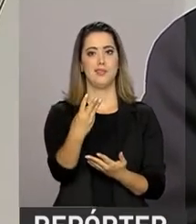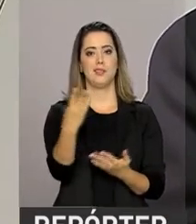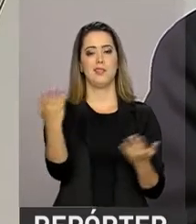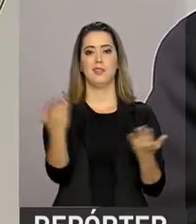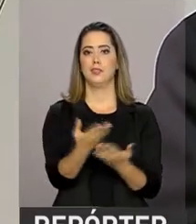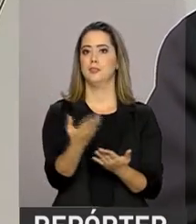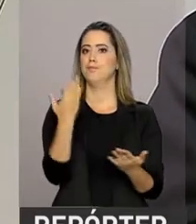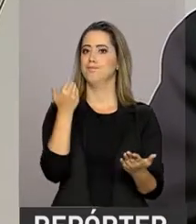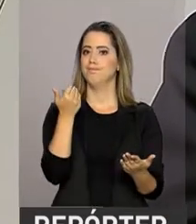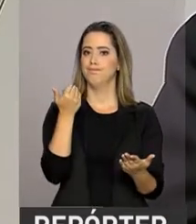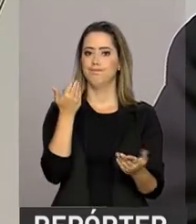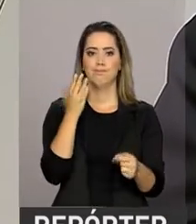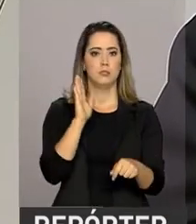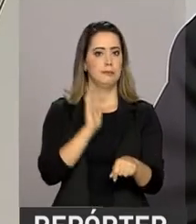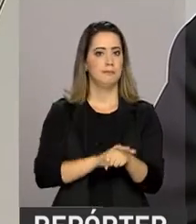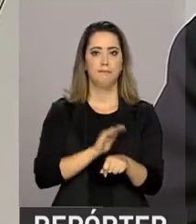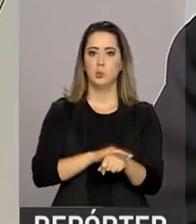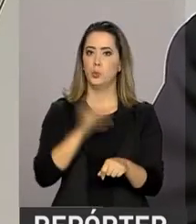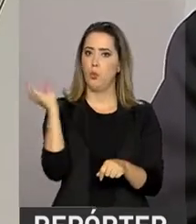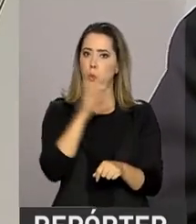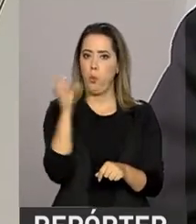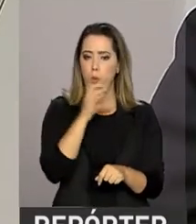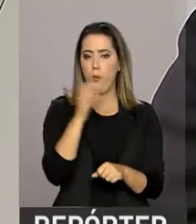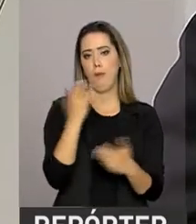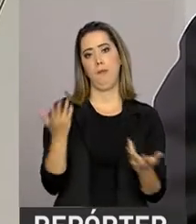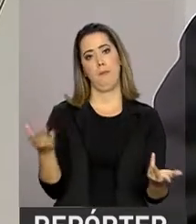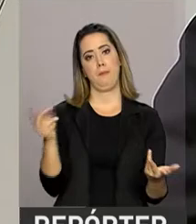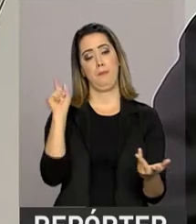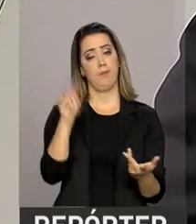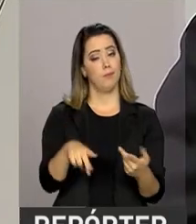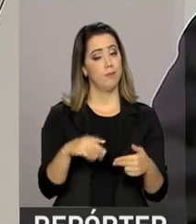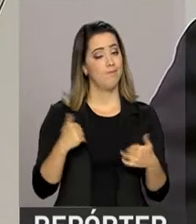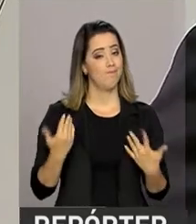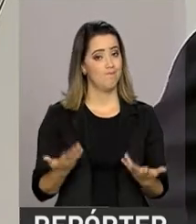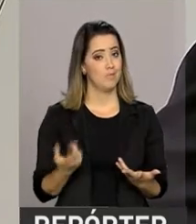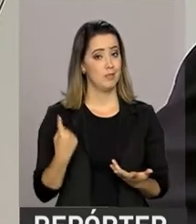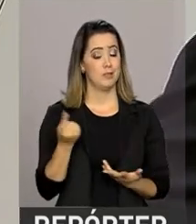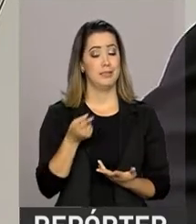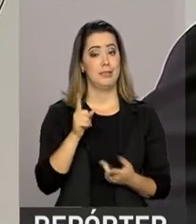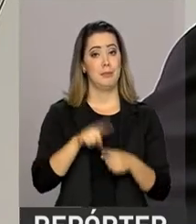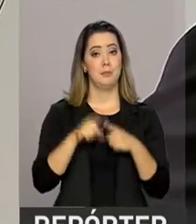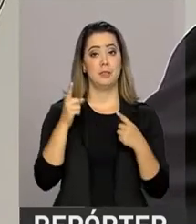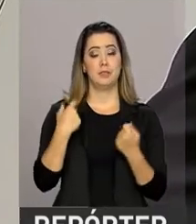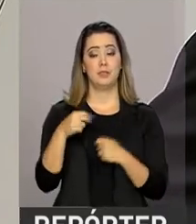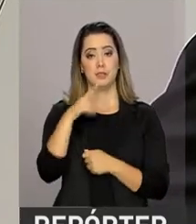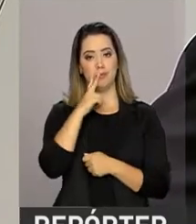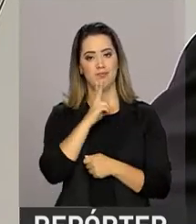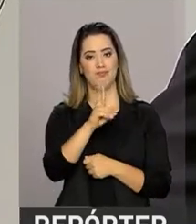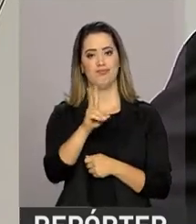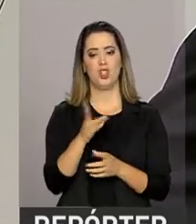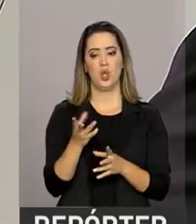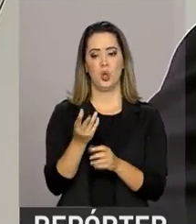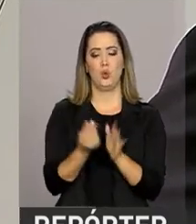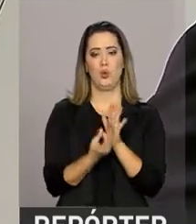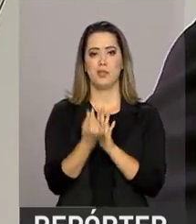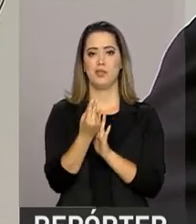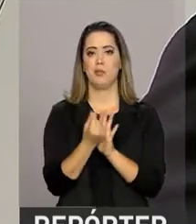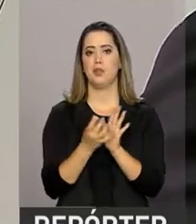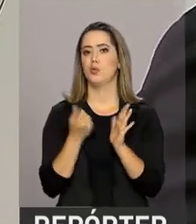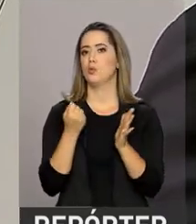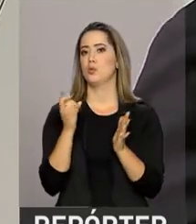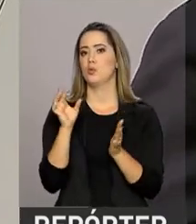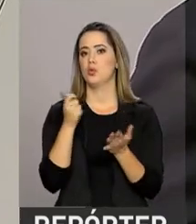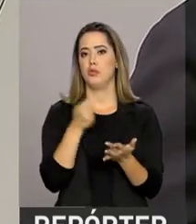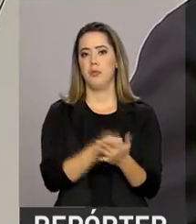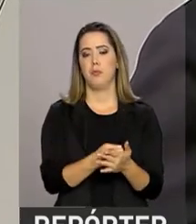inafastável. E sobre ser inafastável, inafastável será quando, na verdade, se verificar que o orçamento só vai existir